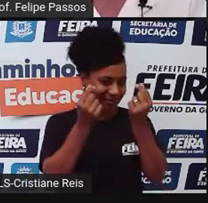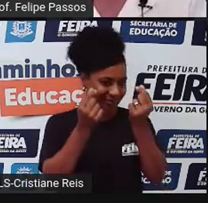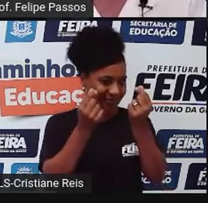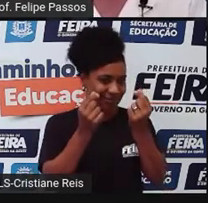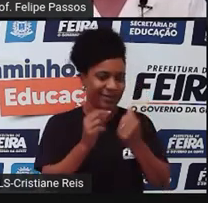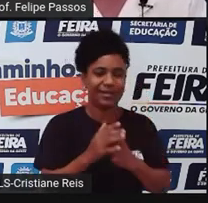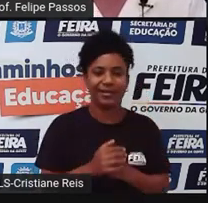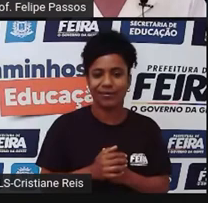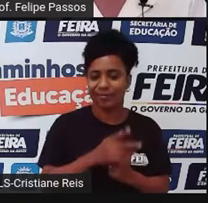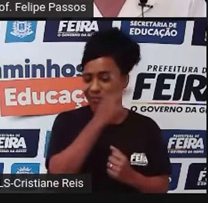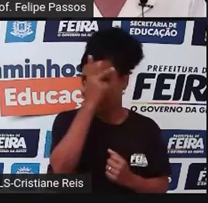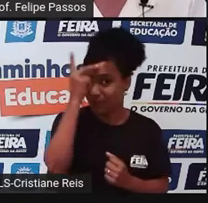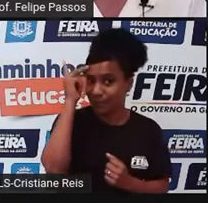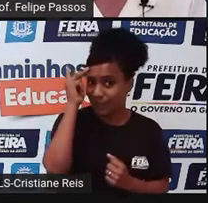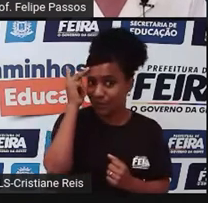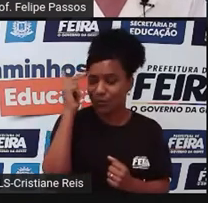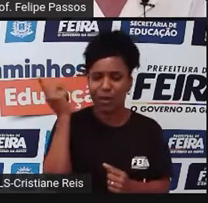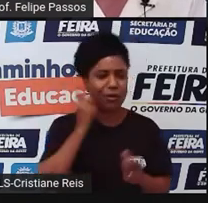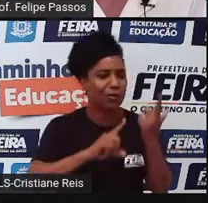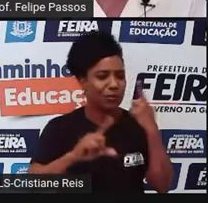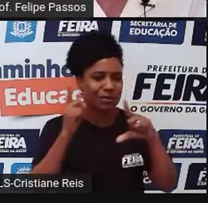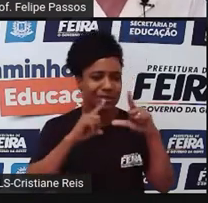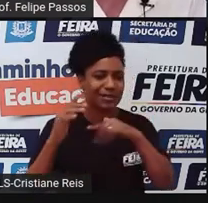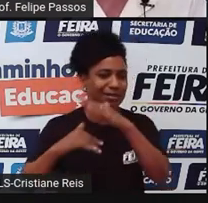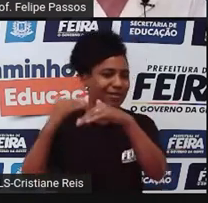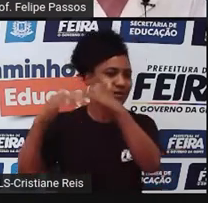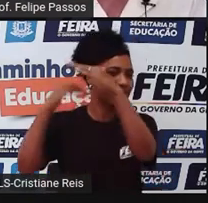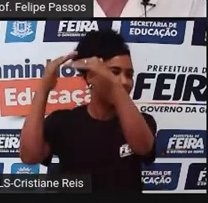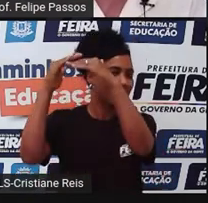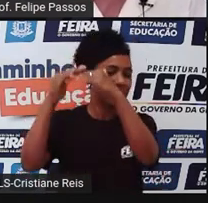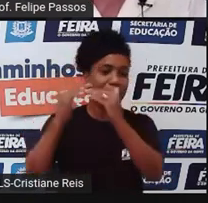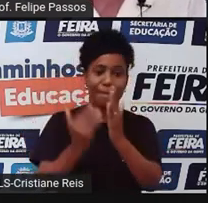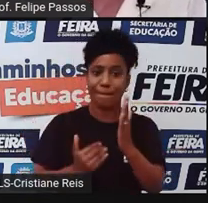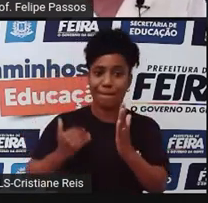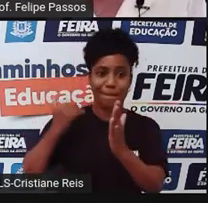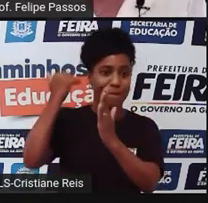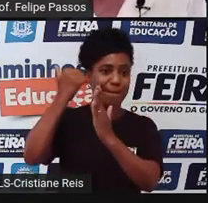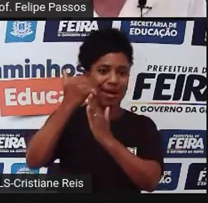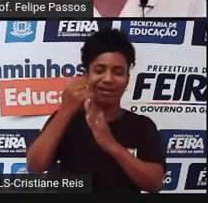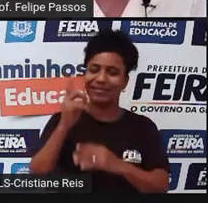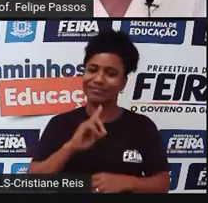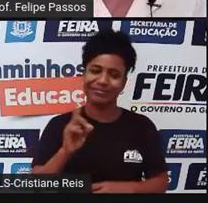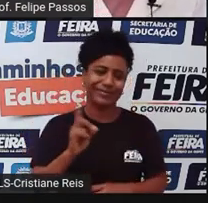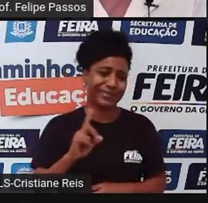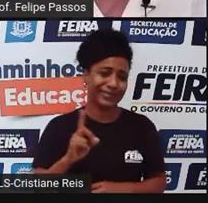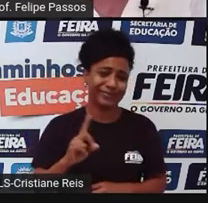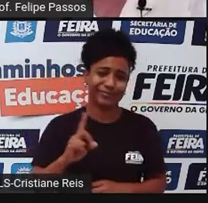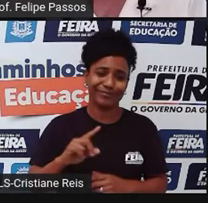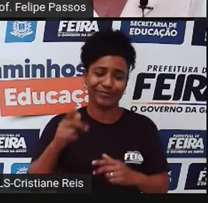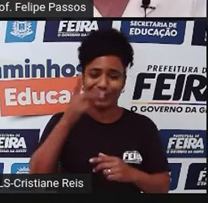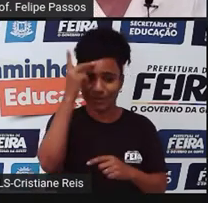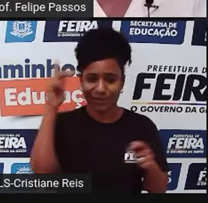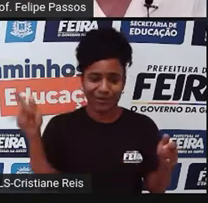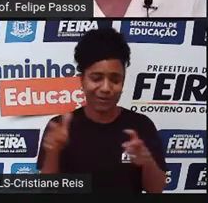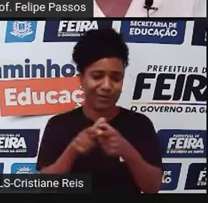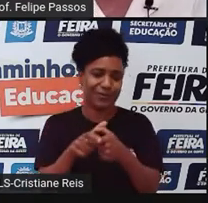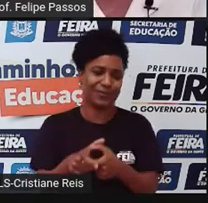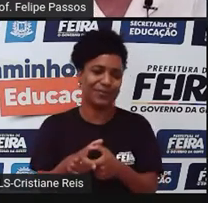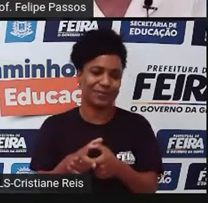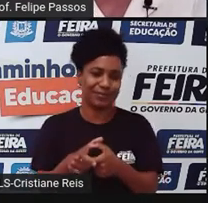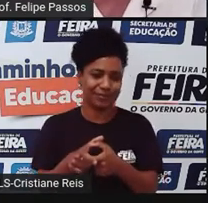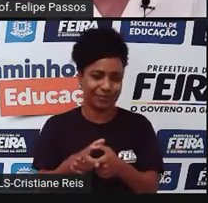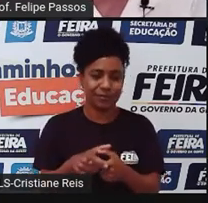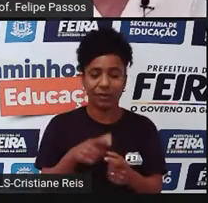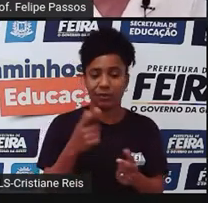tem sucesso nessa área é muito pequena. Então, você não deve parar de estudar, parar de se